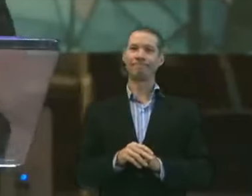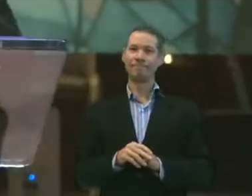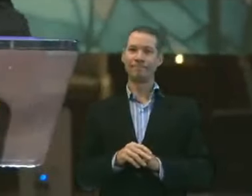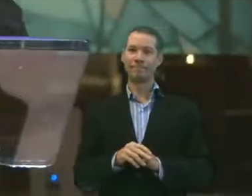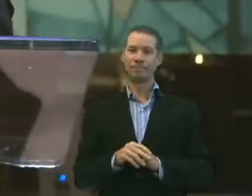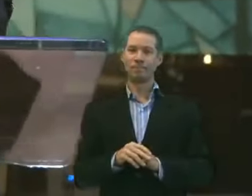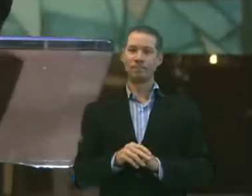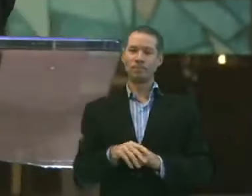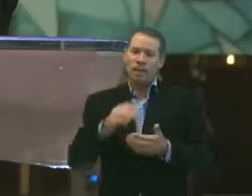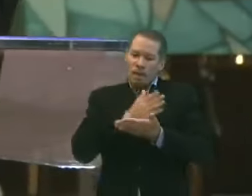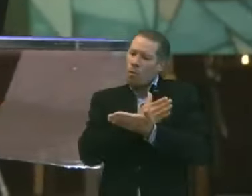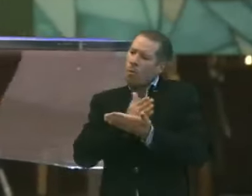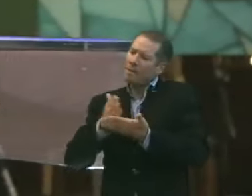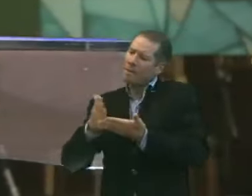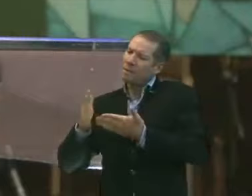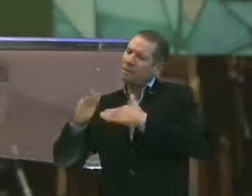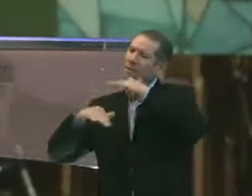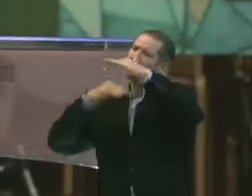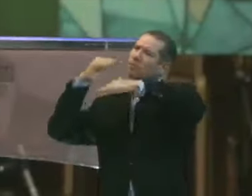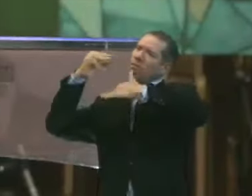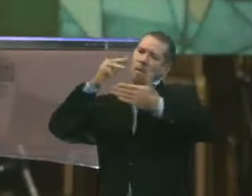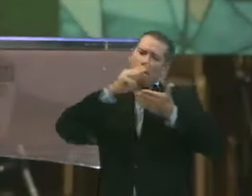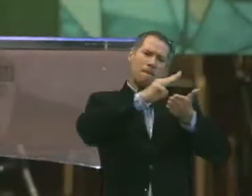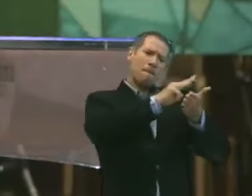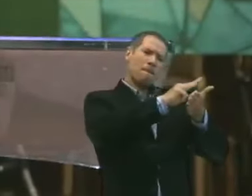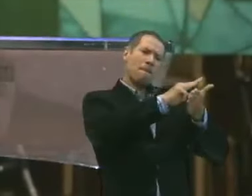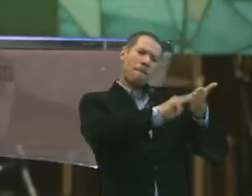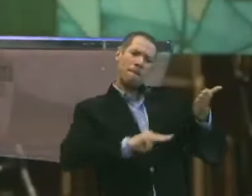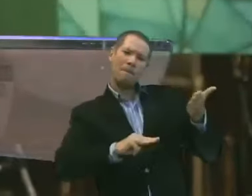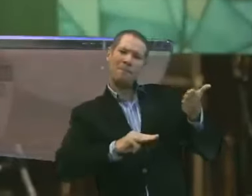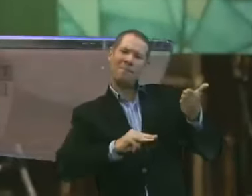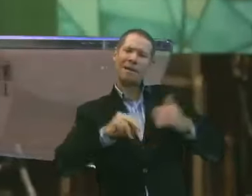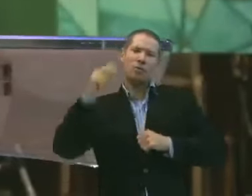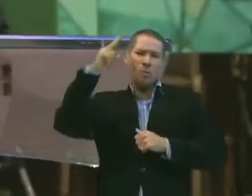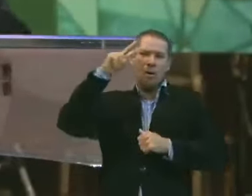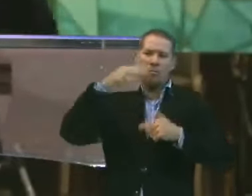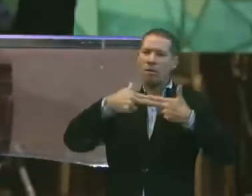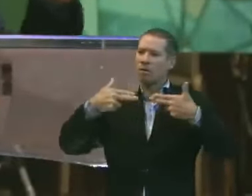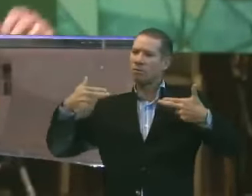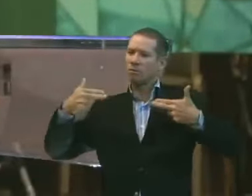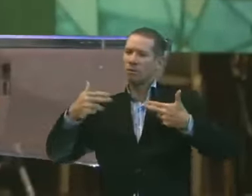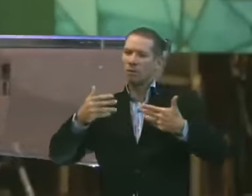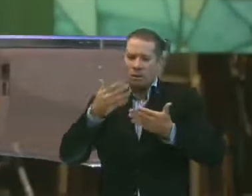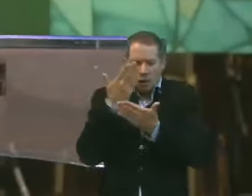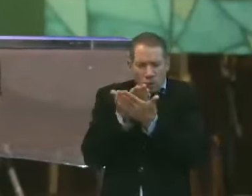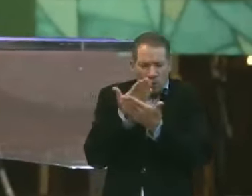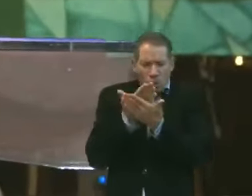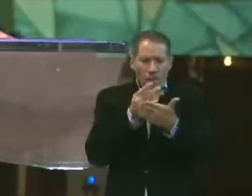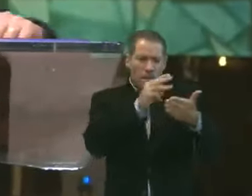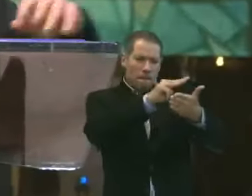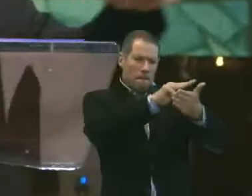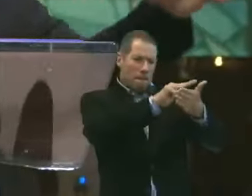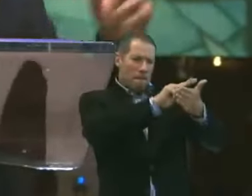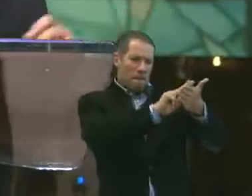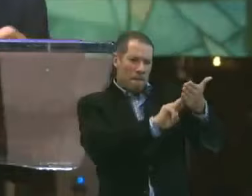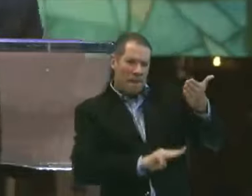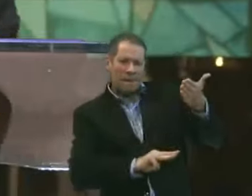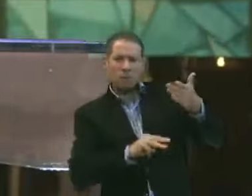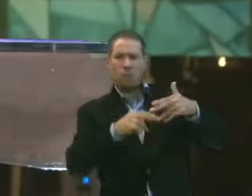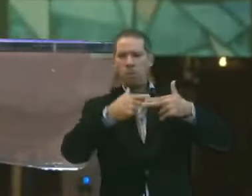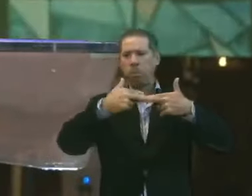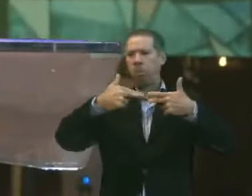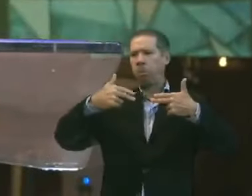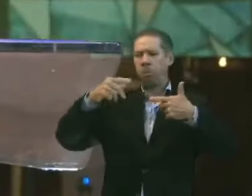E eu comecei a desenvolver um método para eu lembrar as coisas. Eu estudei um monte de método. Fiz um método esse,